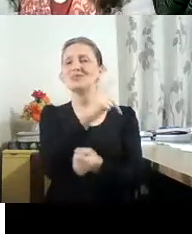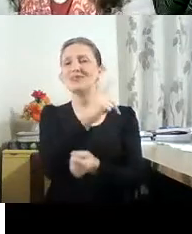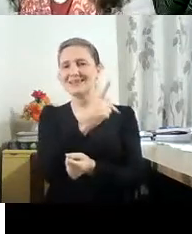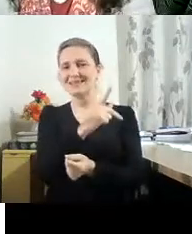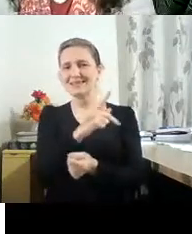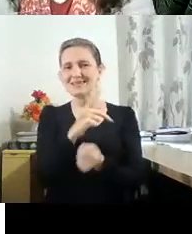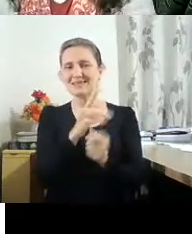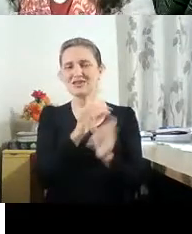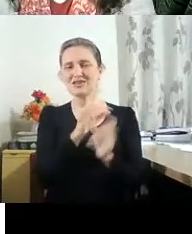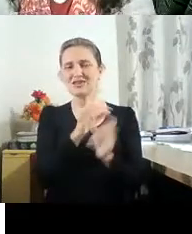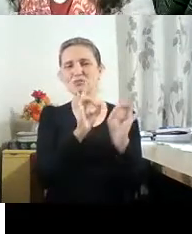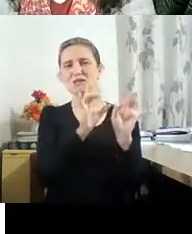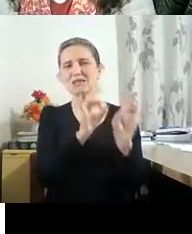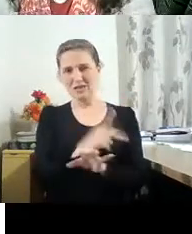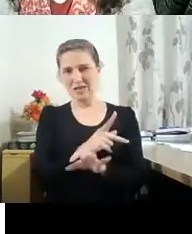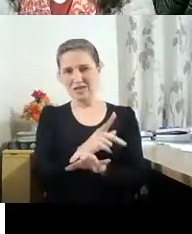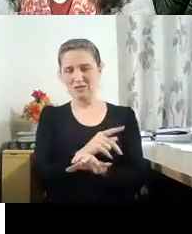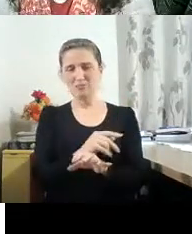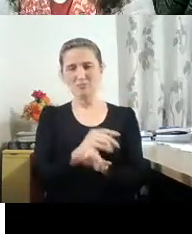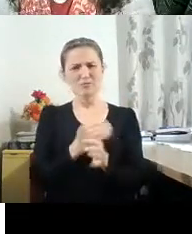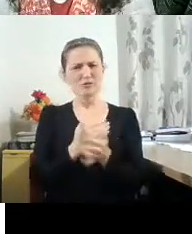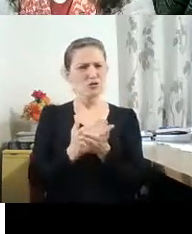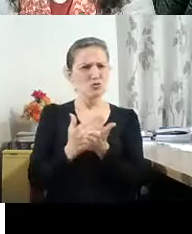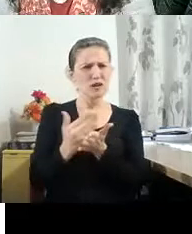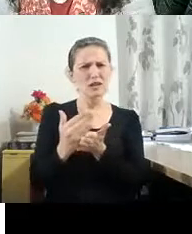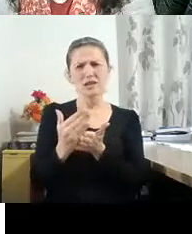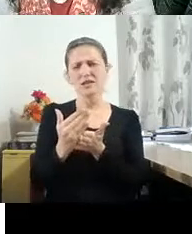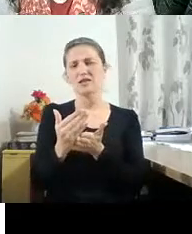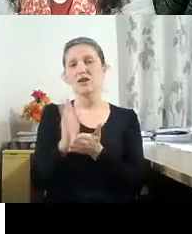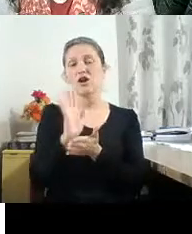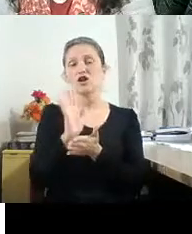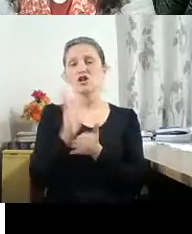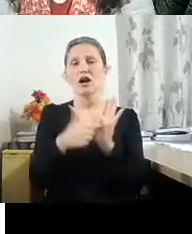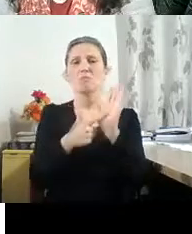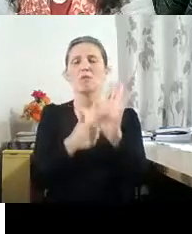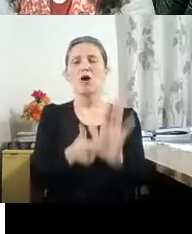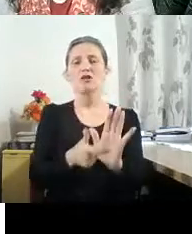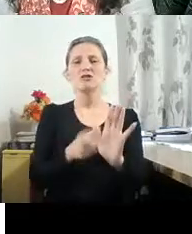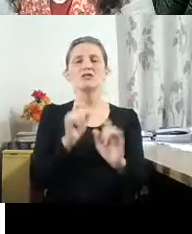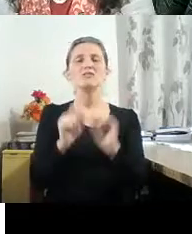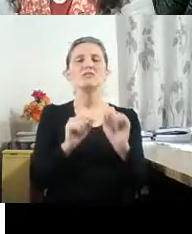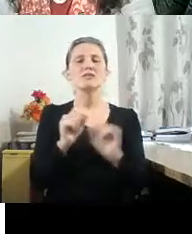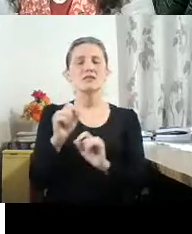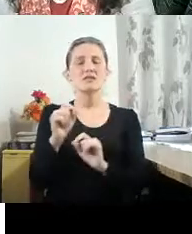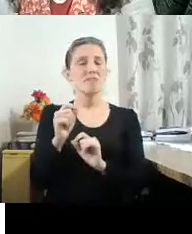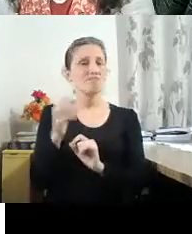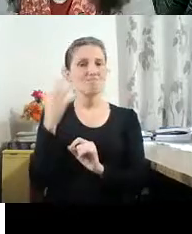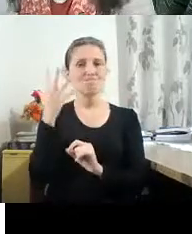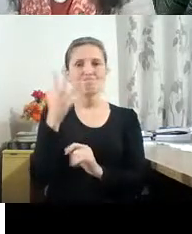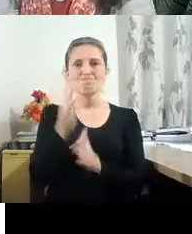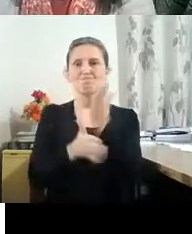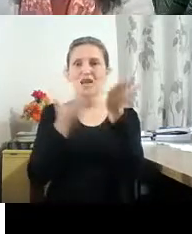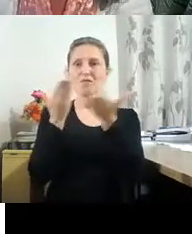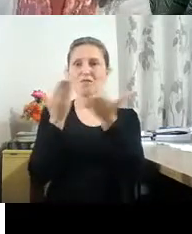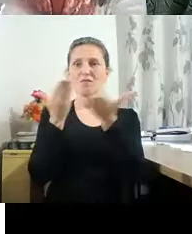que desde o início trazia essa noção do fantástico, essa ideia